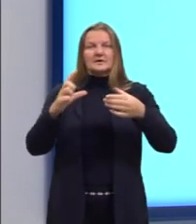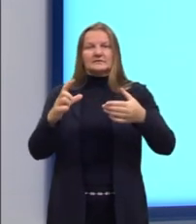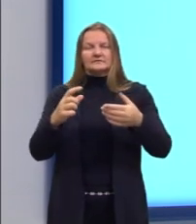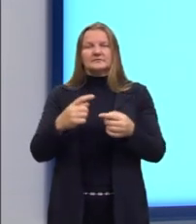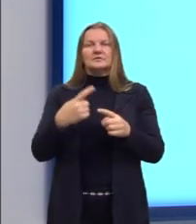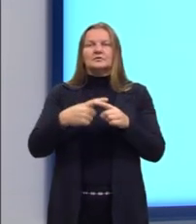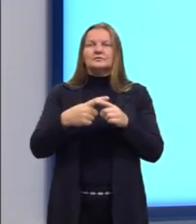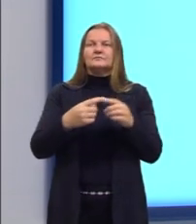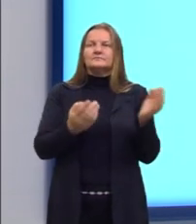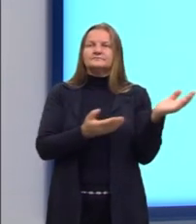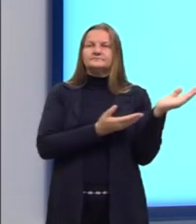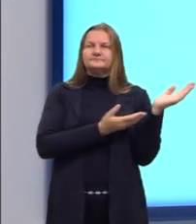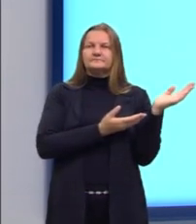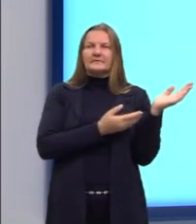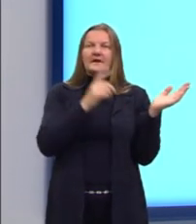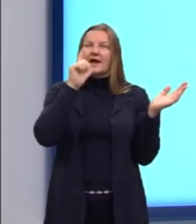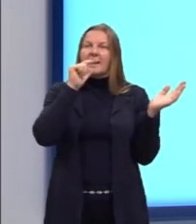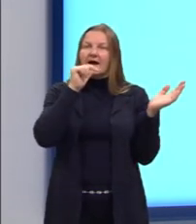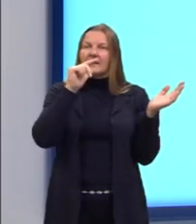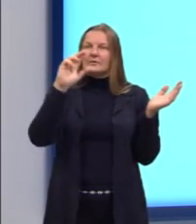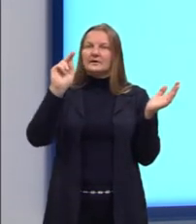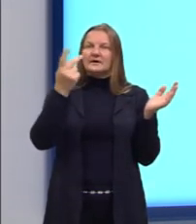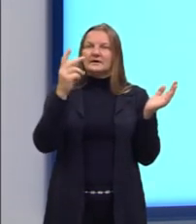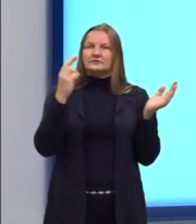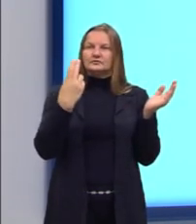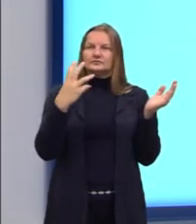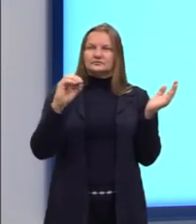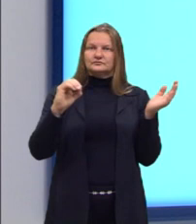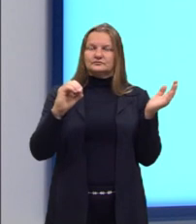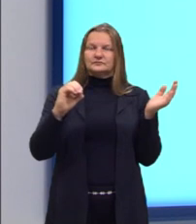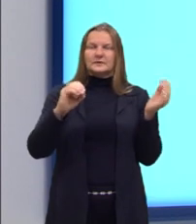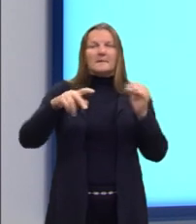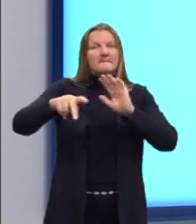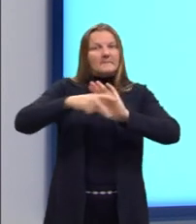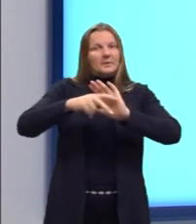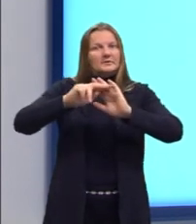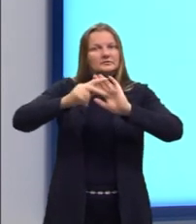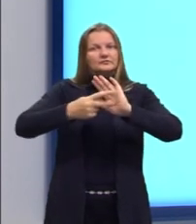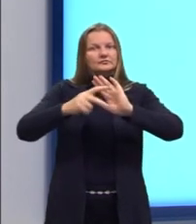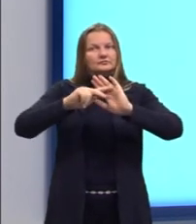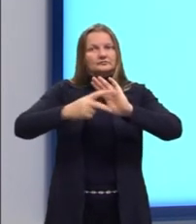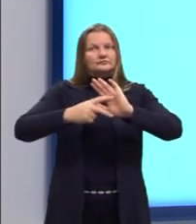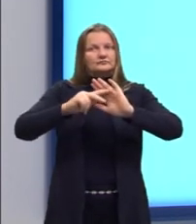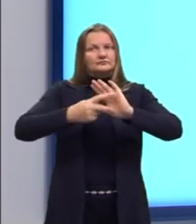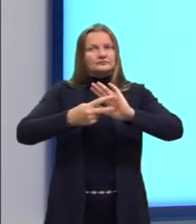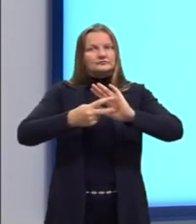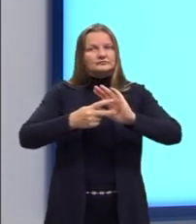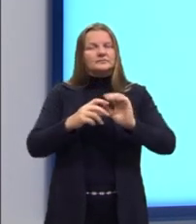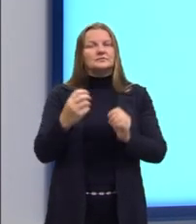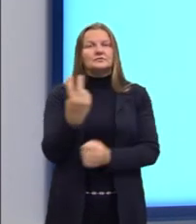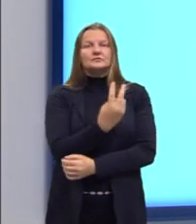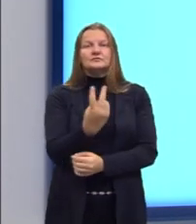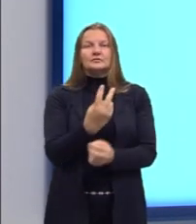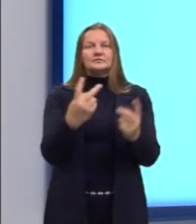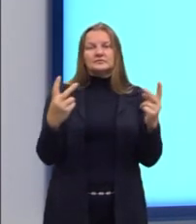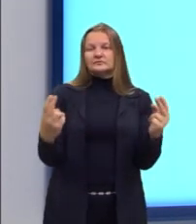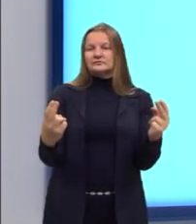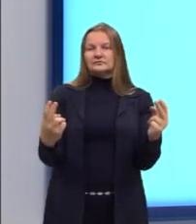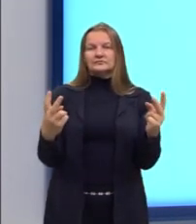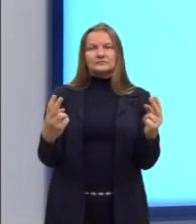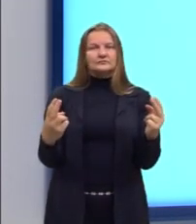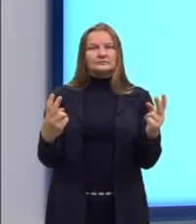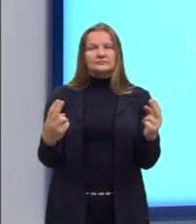No caso da água, como ela sofre essa autoionização, ela vai ter a mesma quantidade dos dois íons,